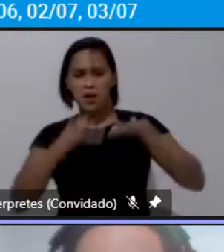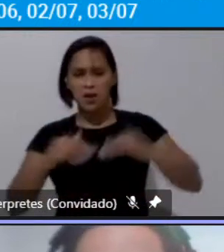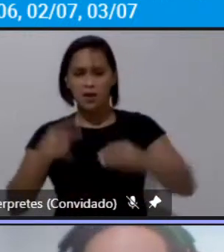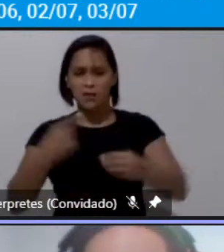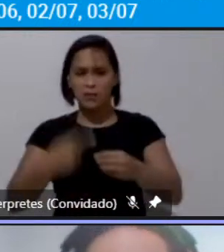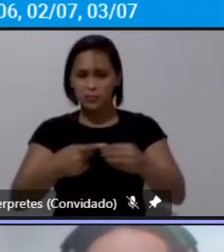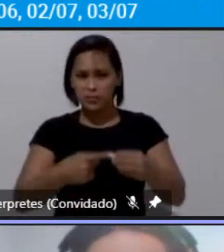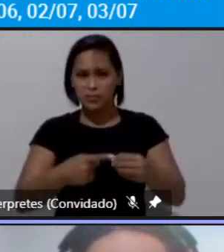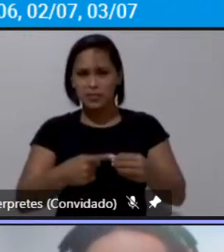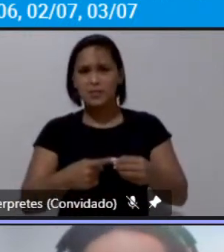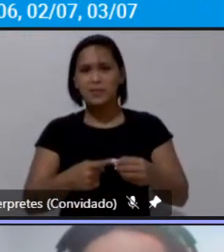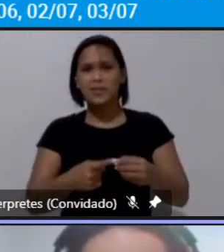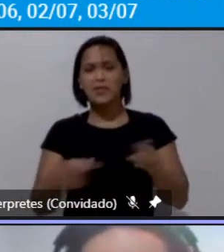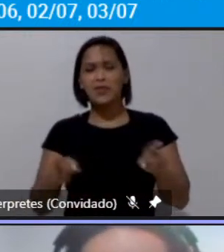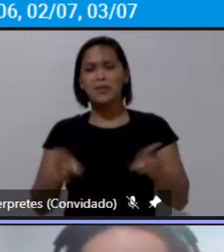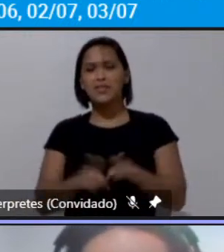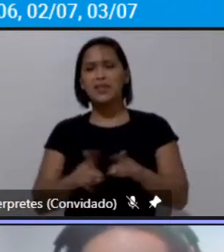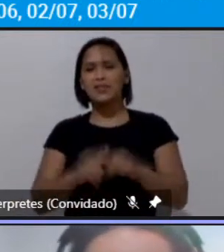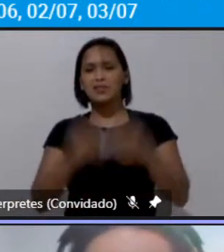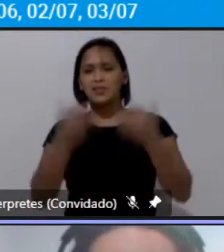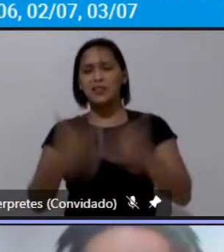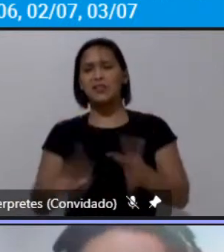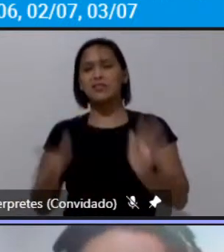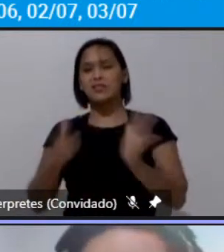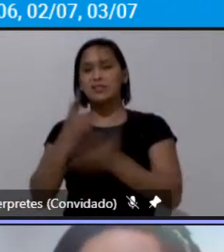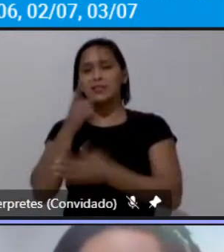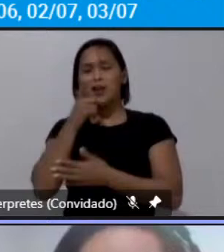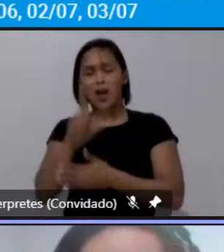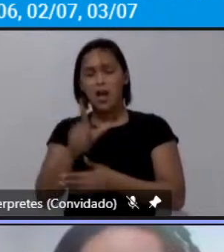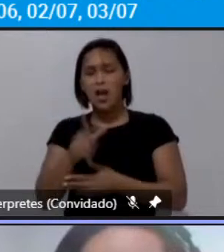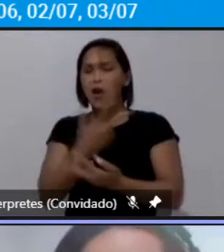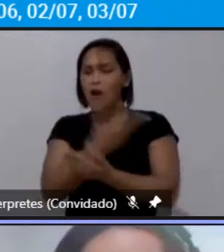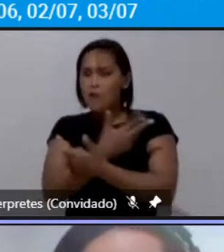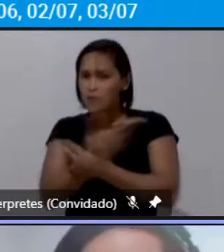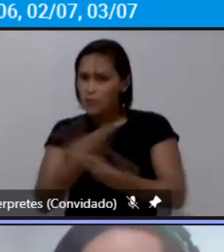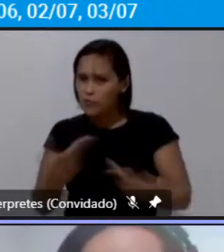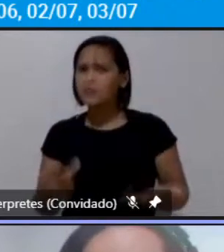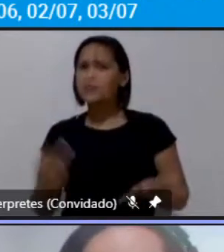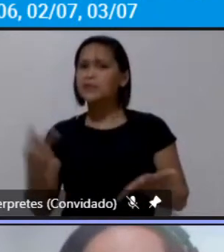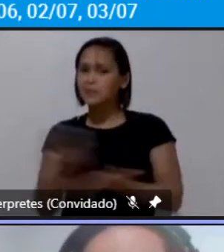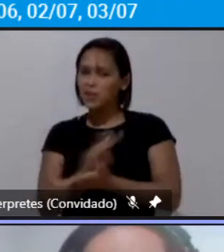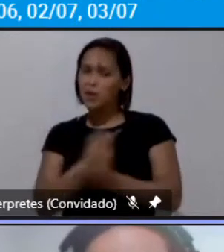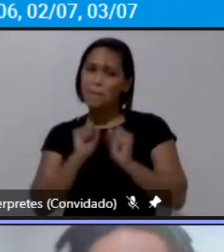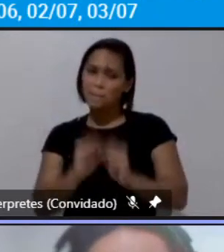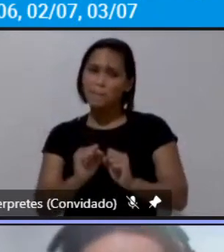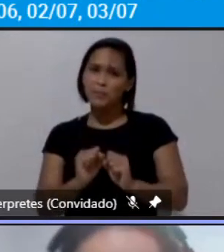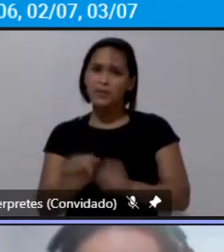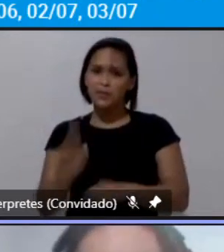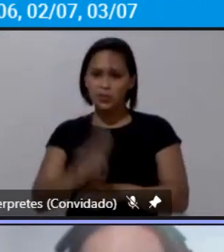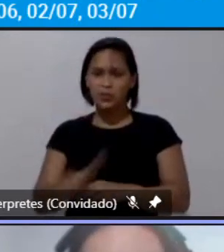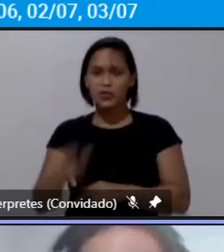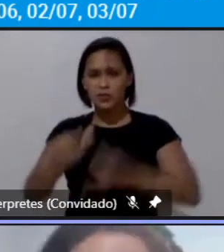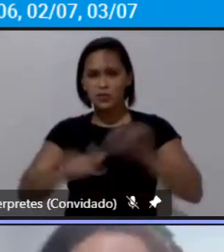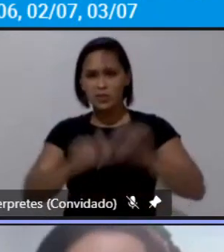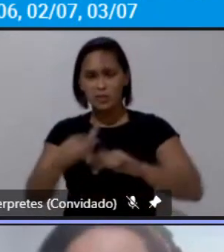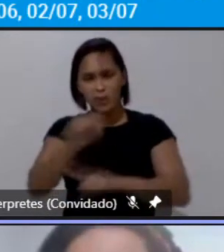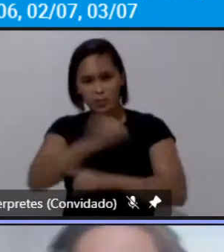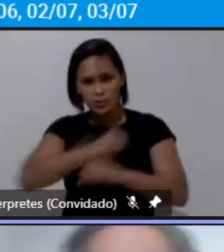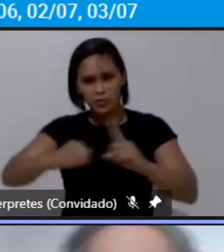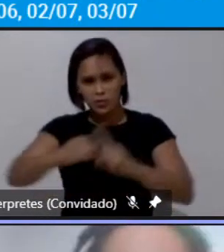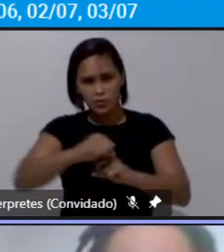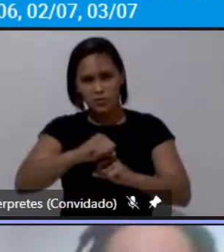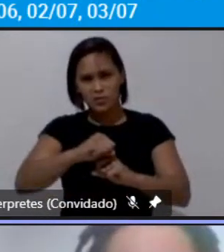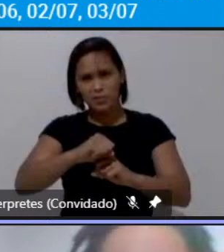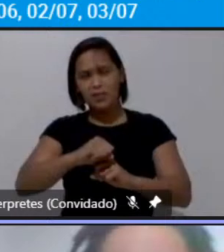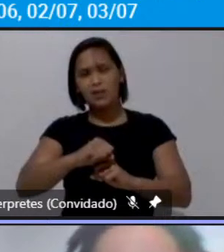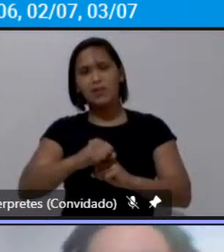todo ela deve muitas vezes né embora seja um serviço social previsto no artigo